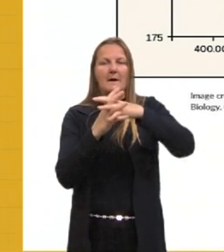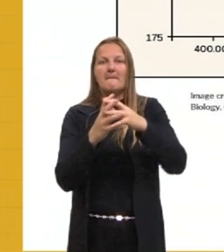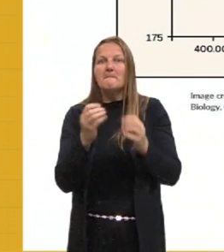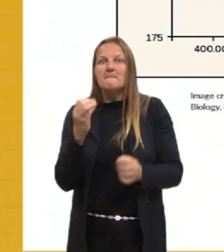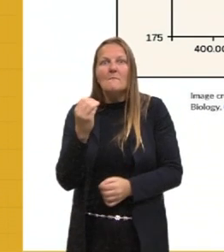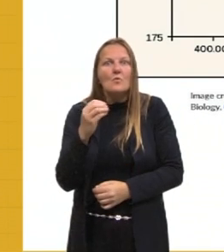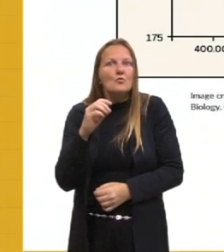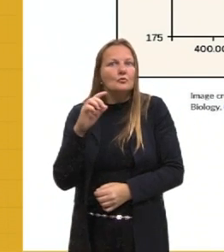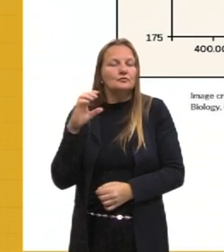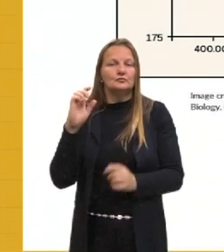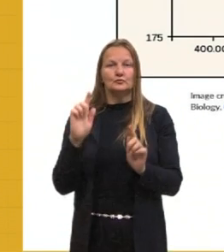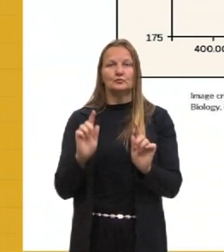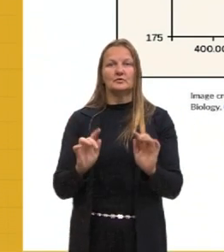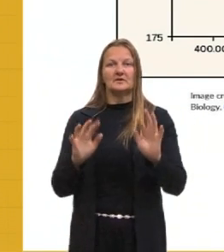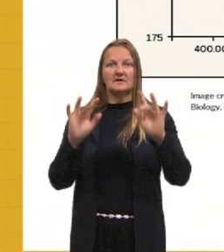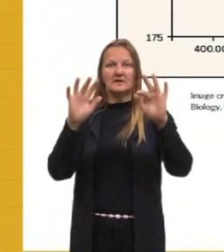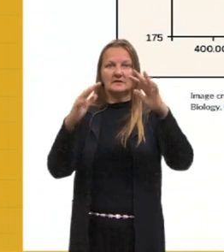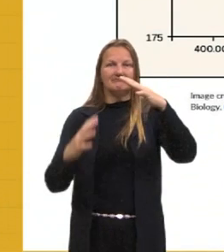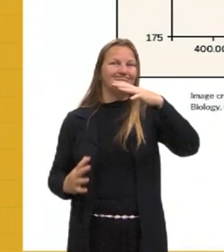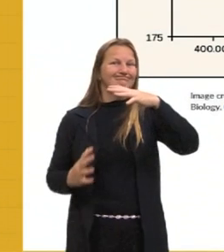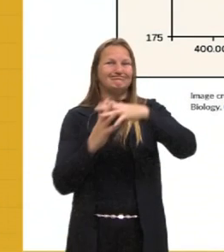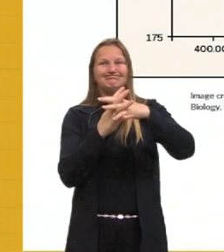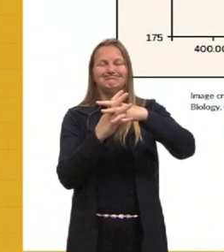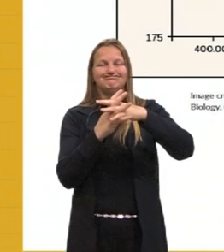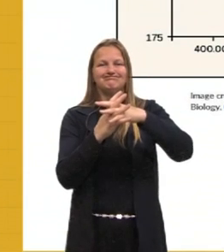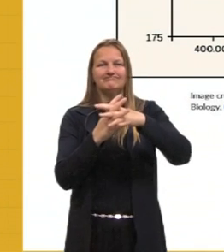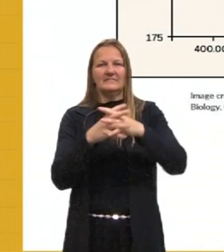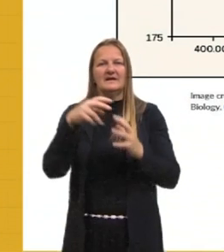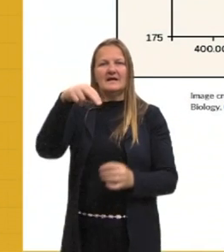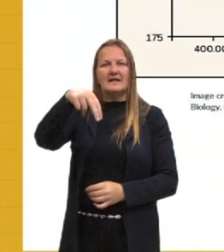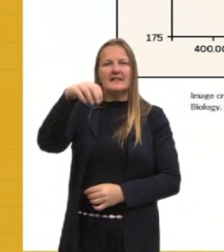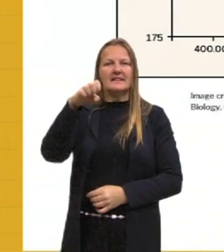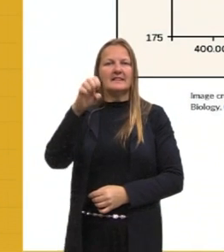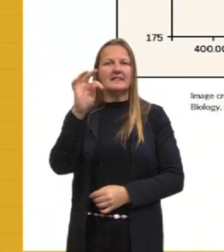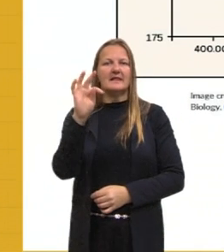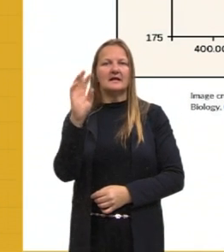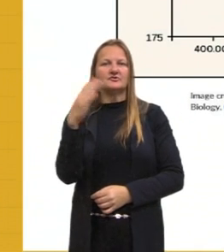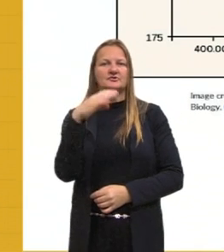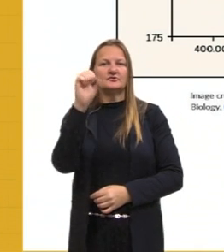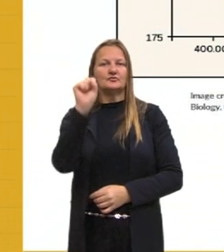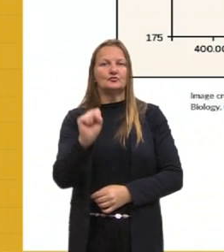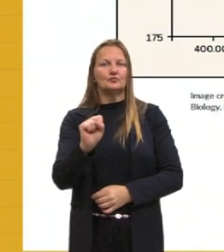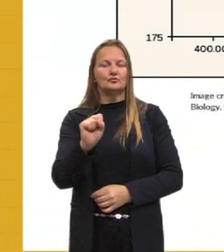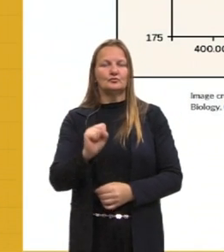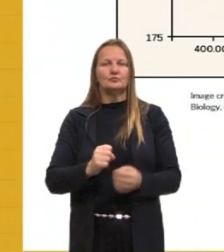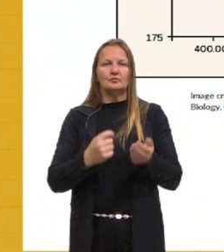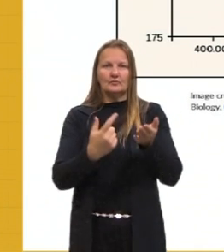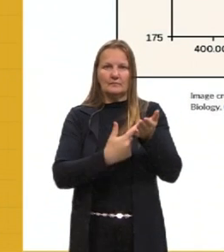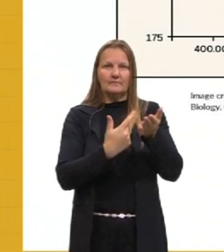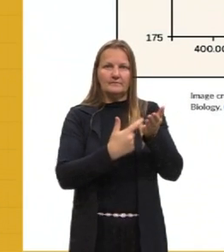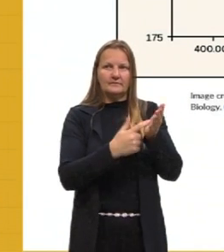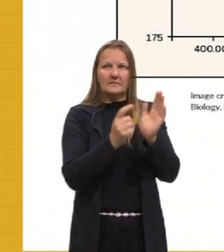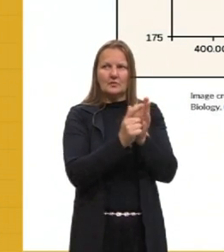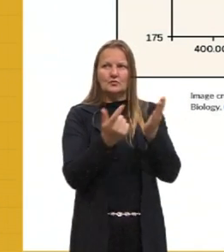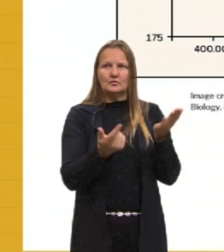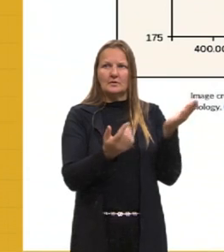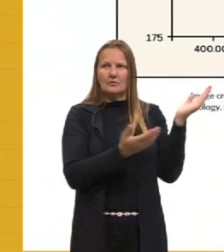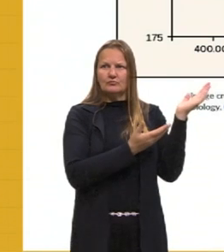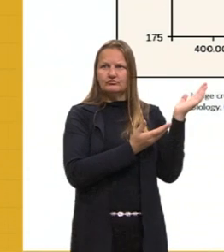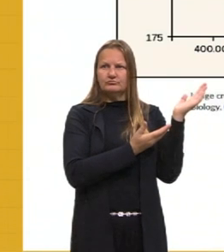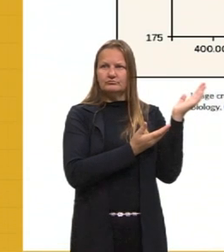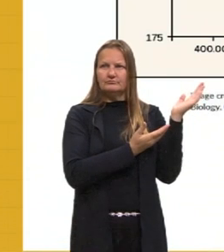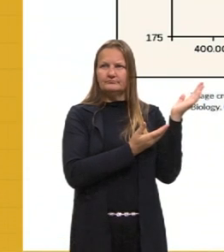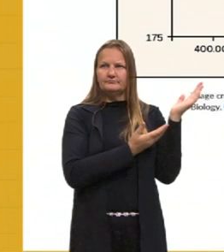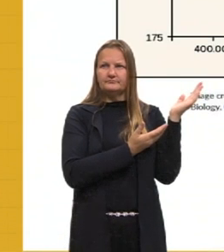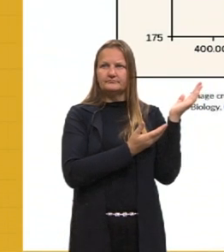reportagem, essa notícia, é a METSUL. Então, achei bem interessante trazer para vocês, que é bem atual. Tá,